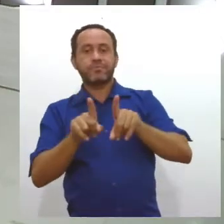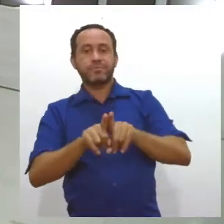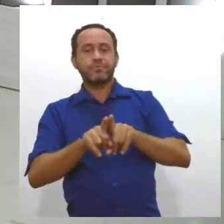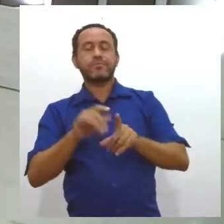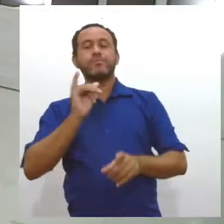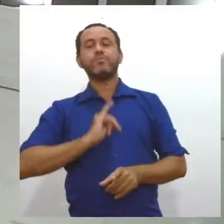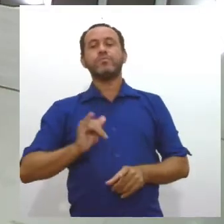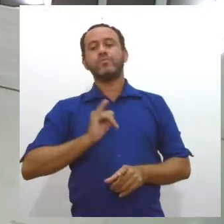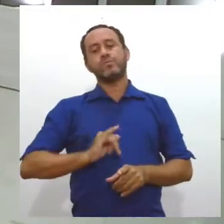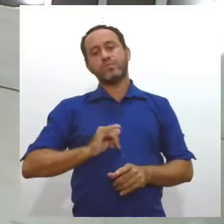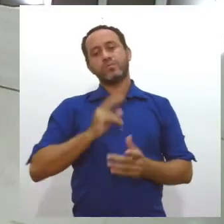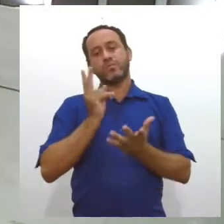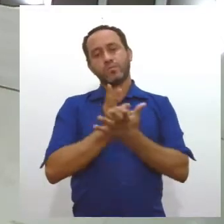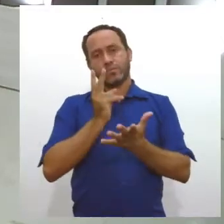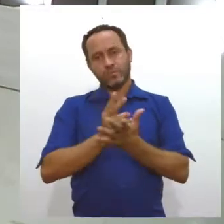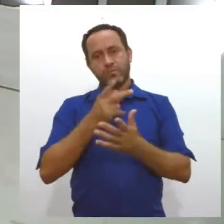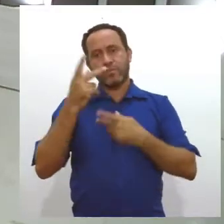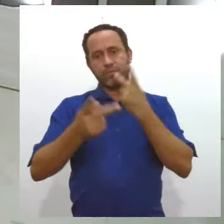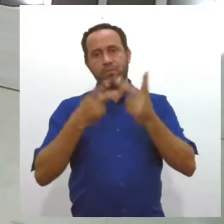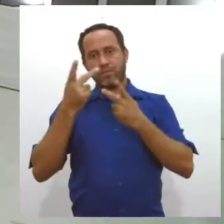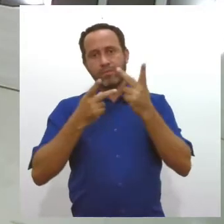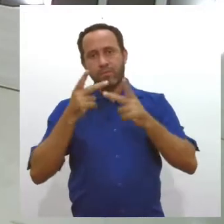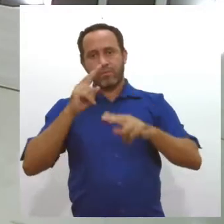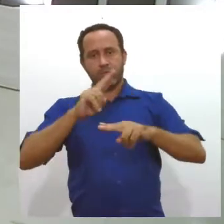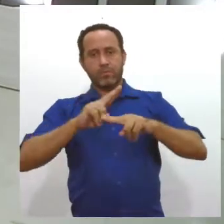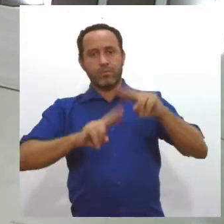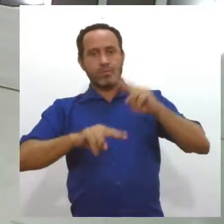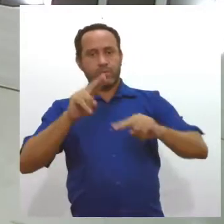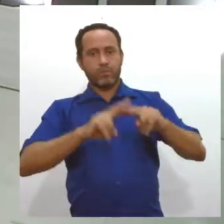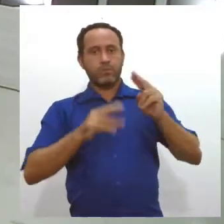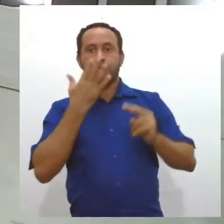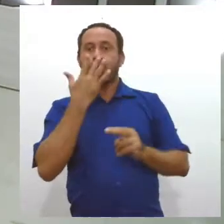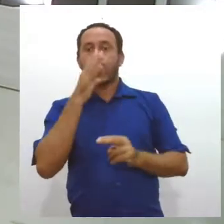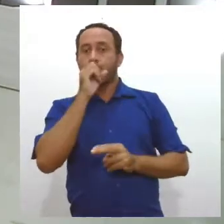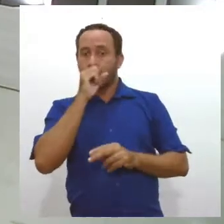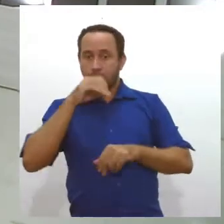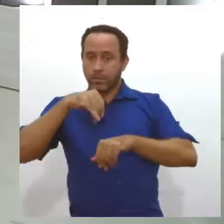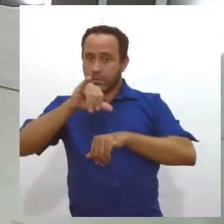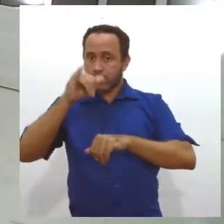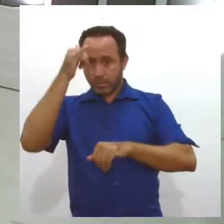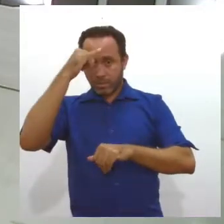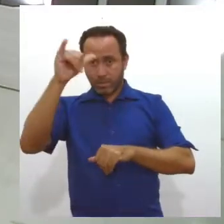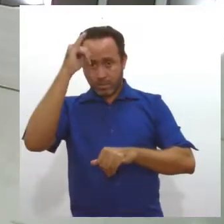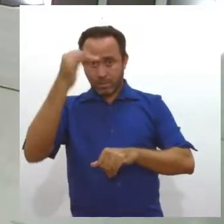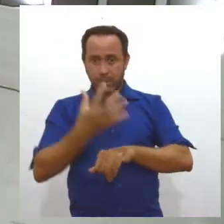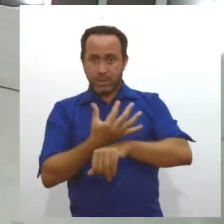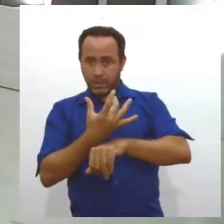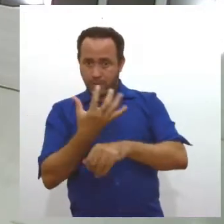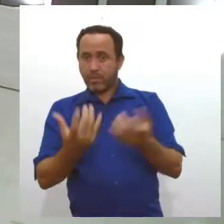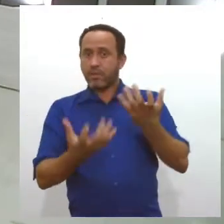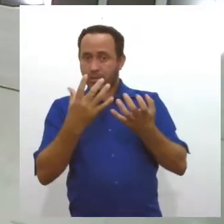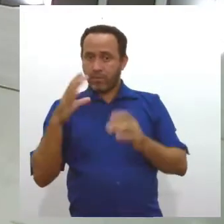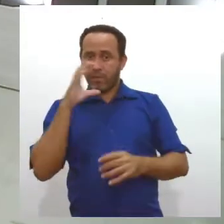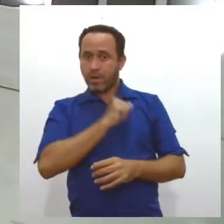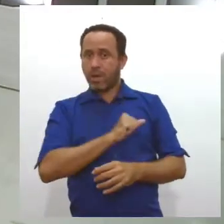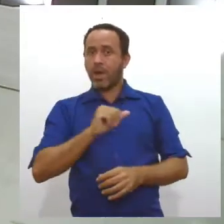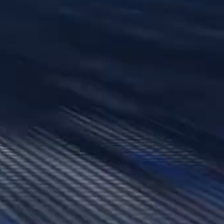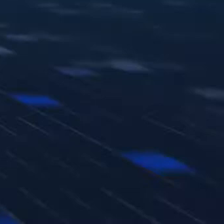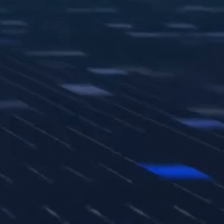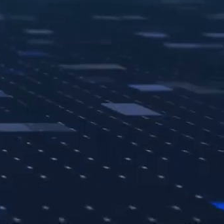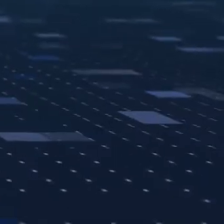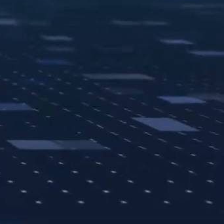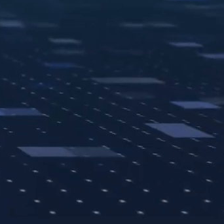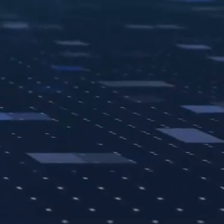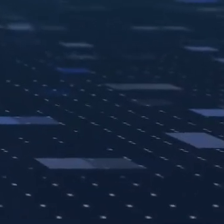intervalo e na sequência vamos falar sobre Junho Laranja, campanha de conscientização e prevenção de queimaduras. Não sai daí, a gente volta já.